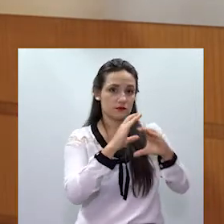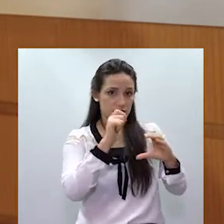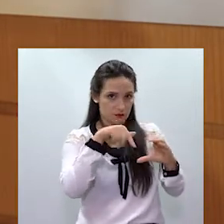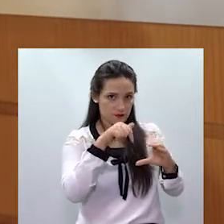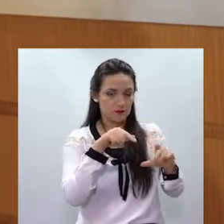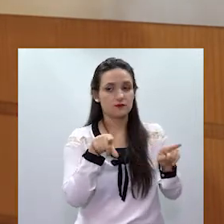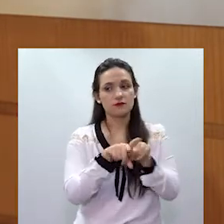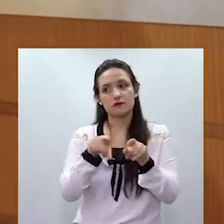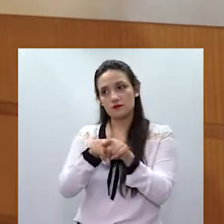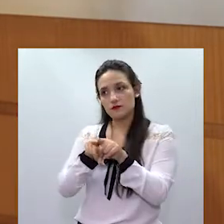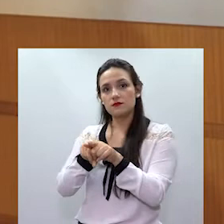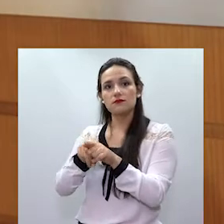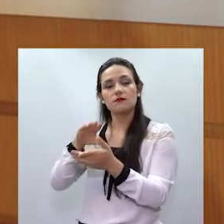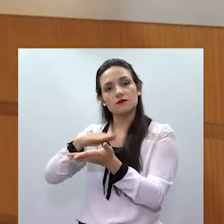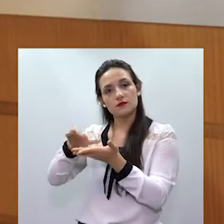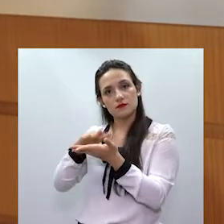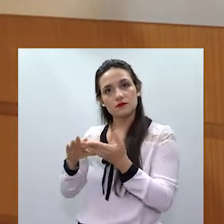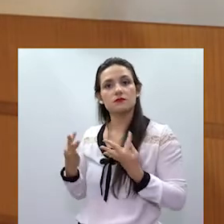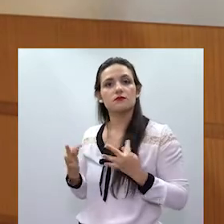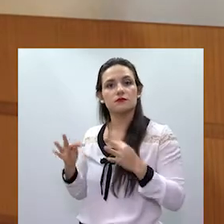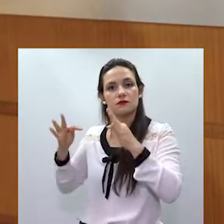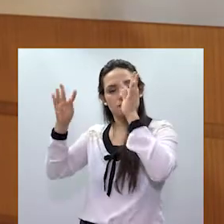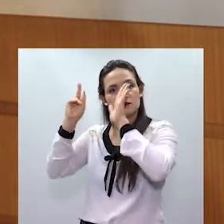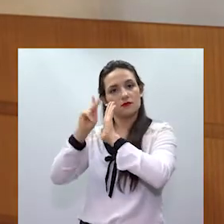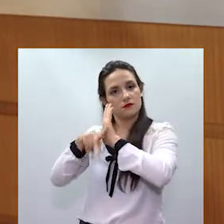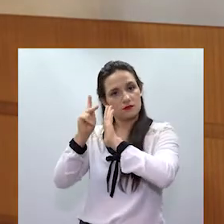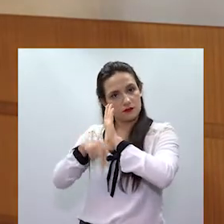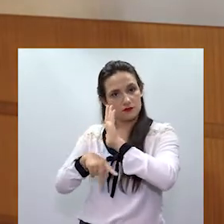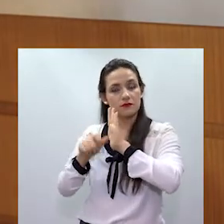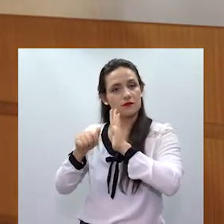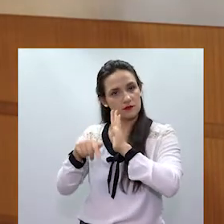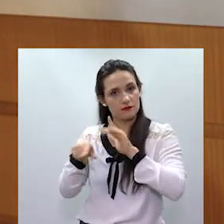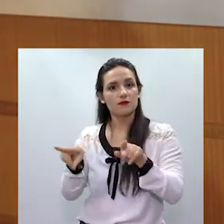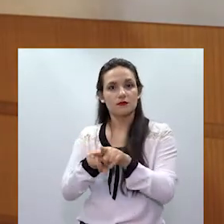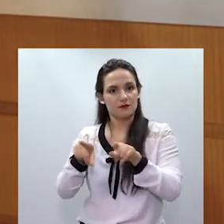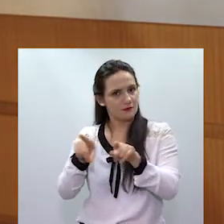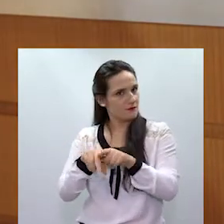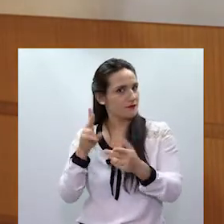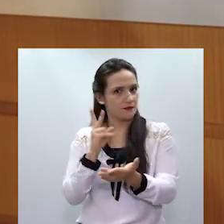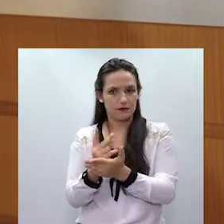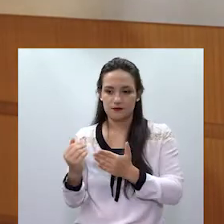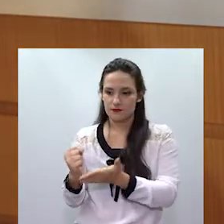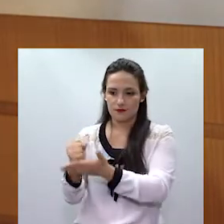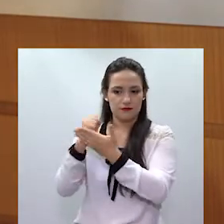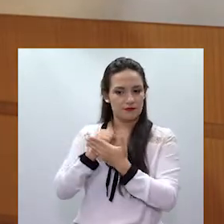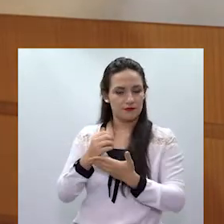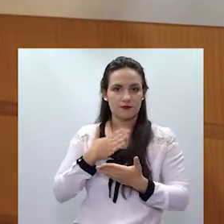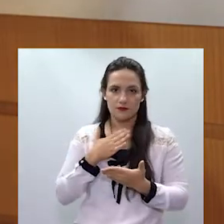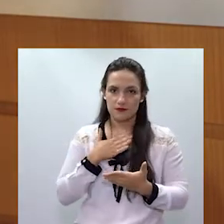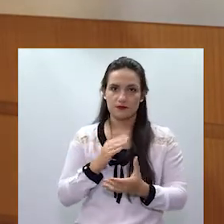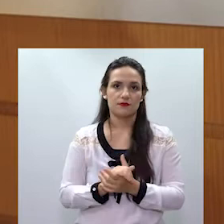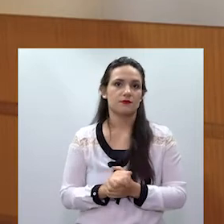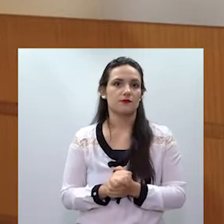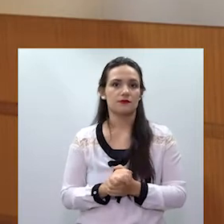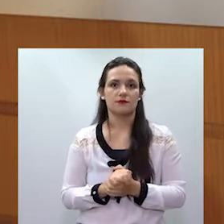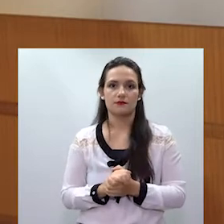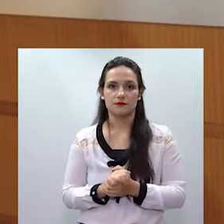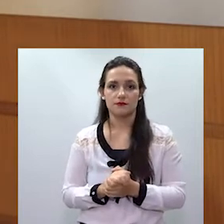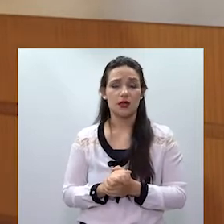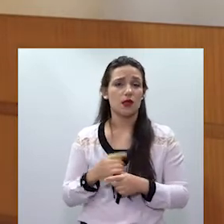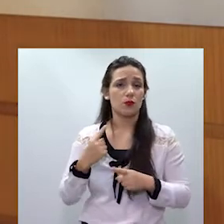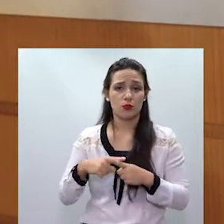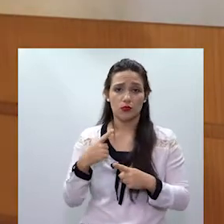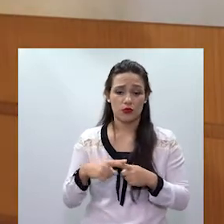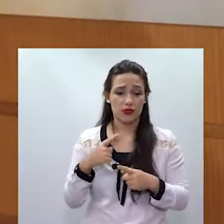Secretaria de Comunicação do Tribunal de Justiça, da Secretaria de Tecnologia e de Planejamento, já que a Coordenadoria da